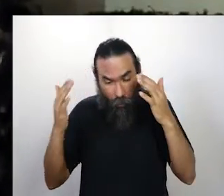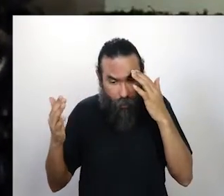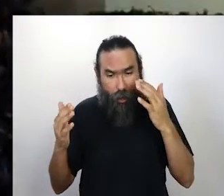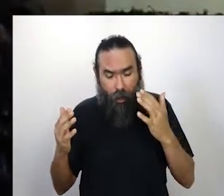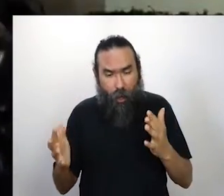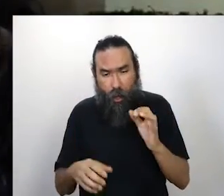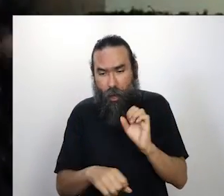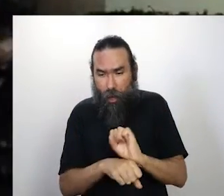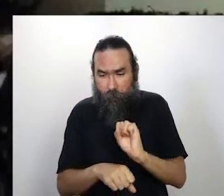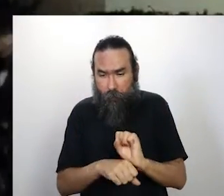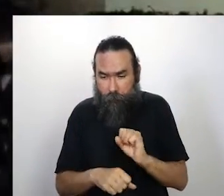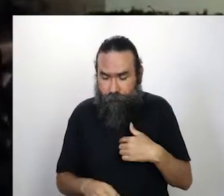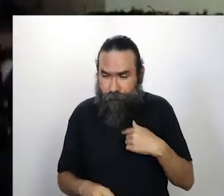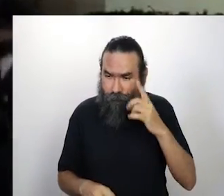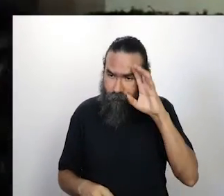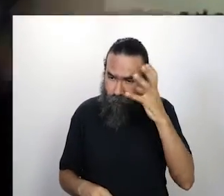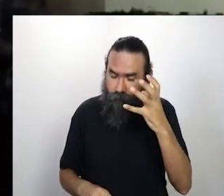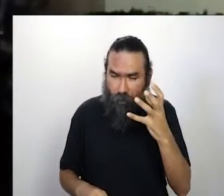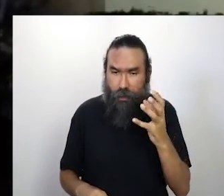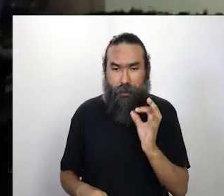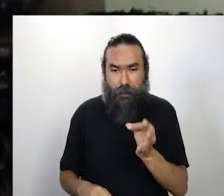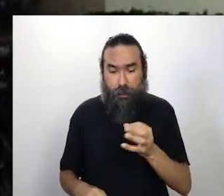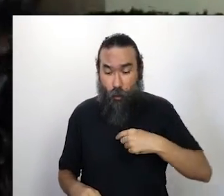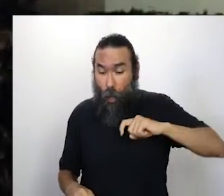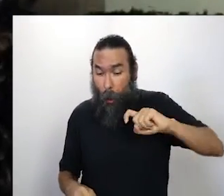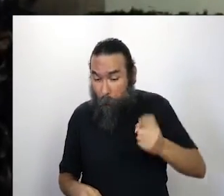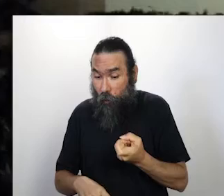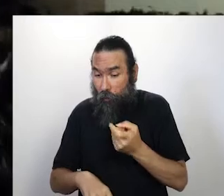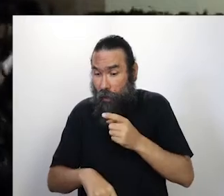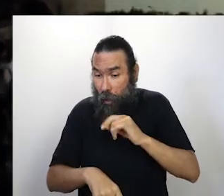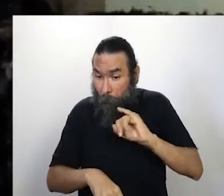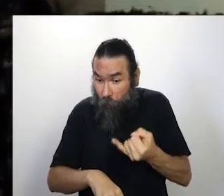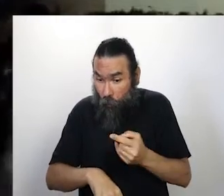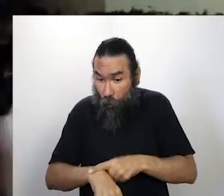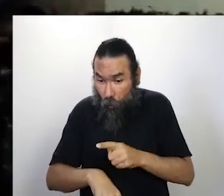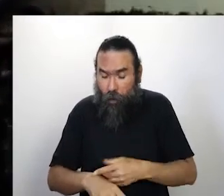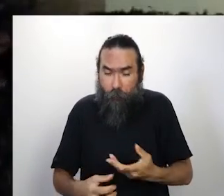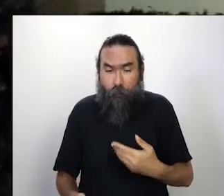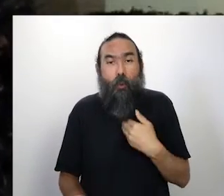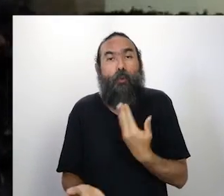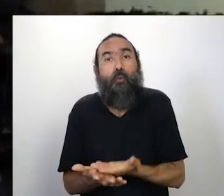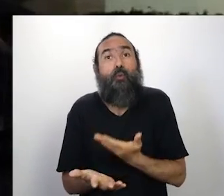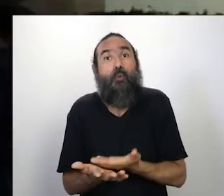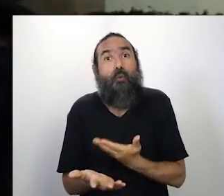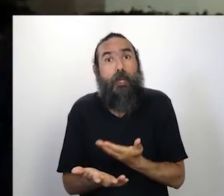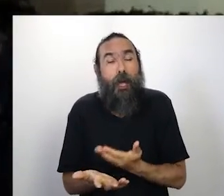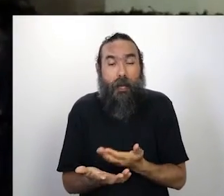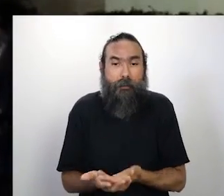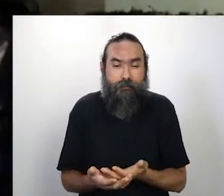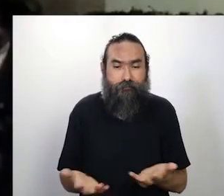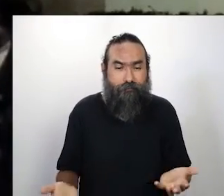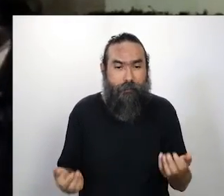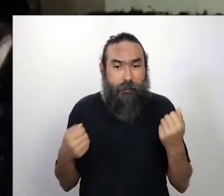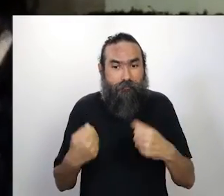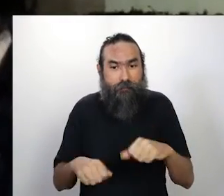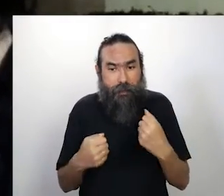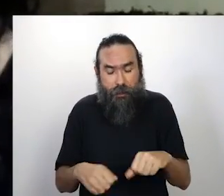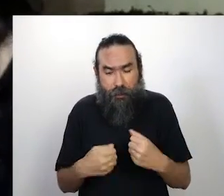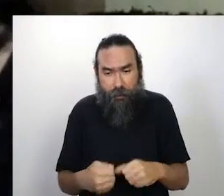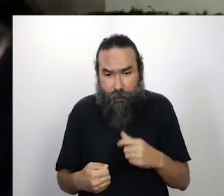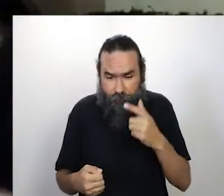esse momento, vamos estudar, vamos se reinventar, porque o mundo exige isso agora da gente,